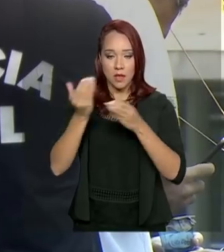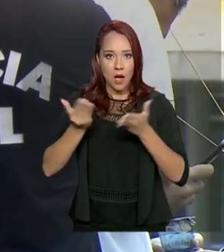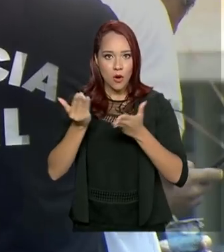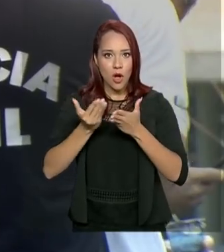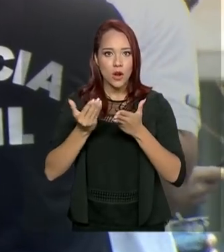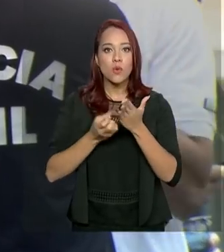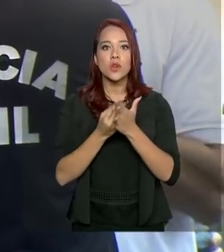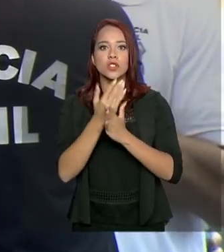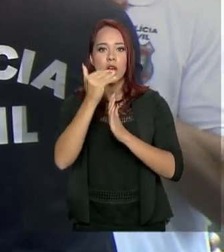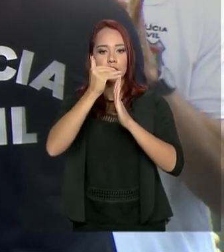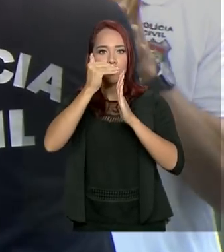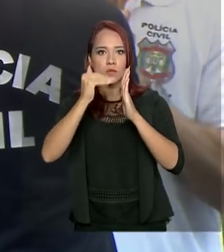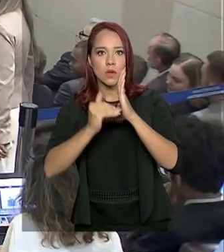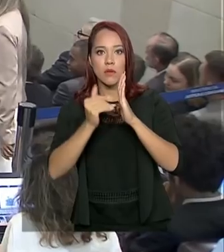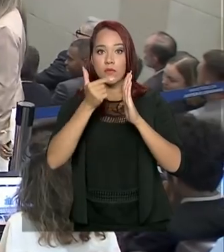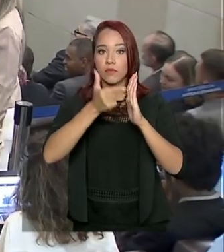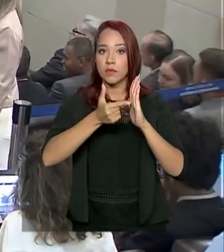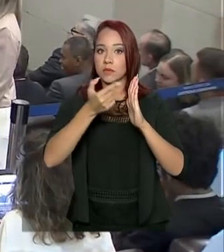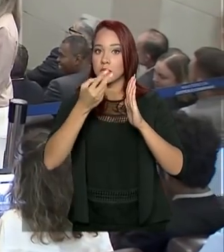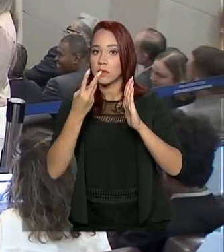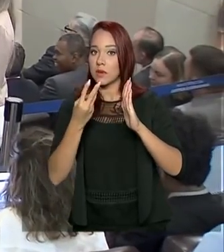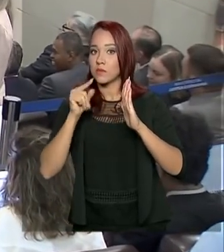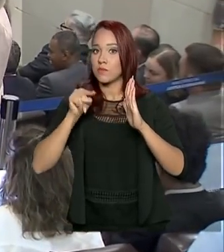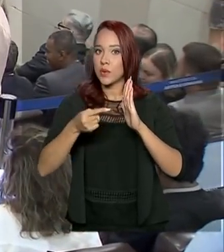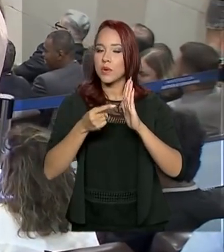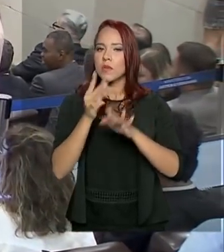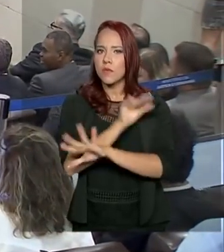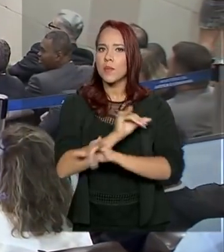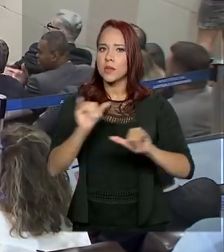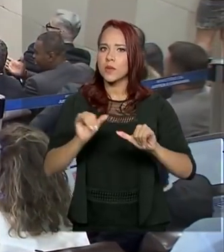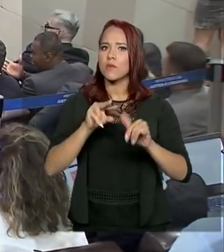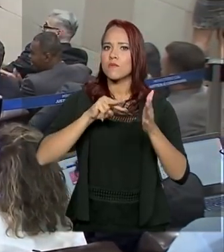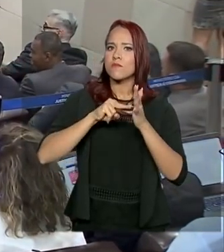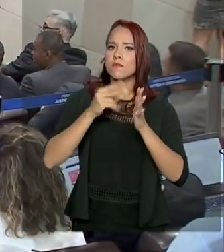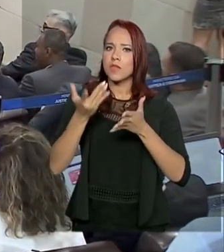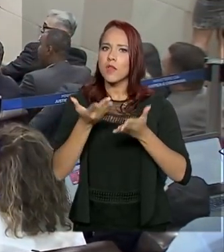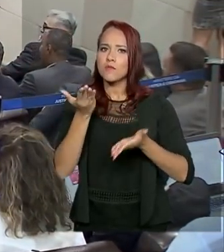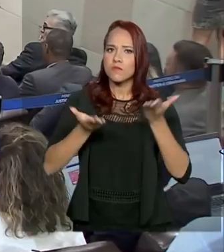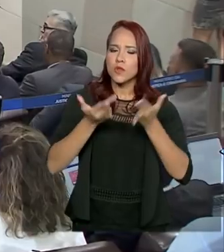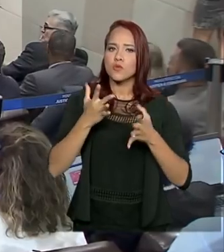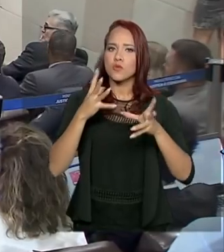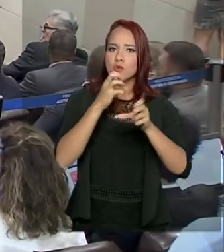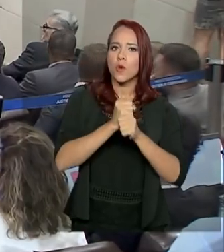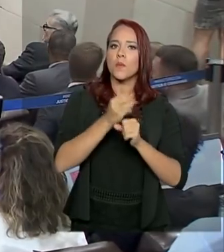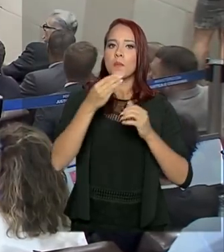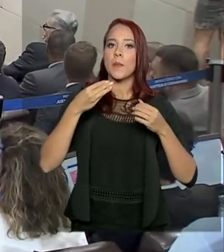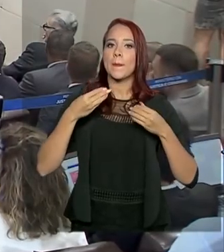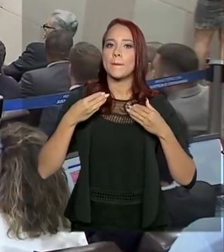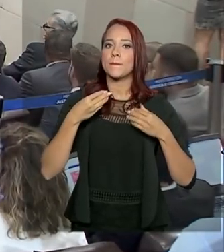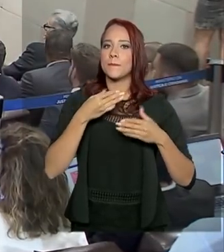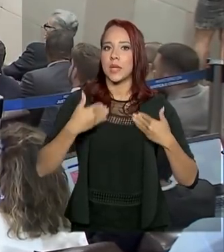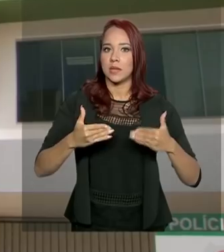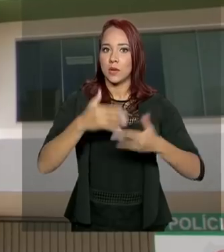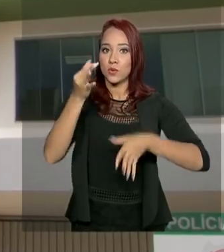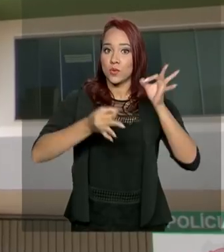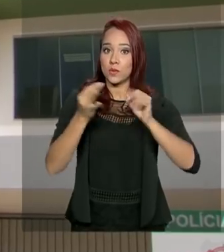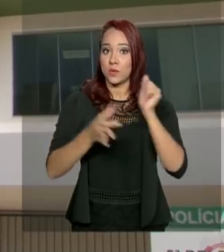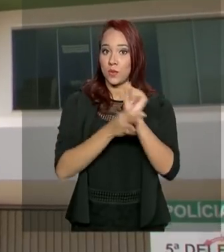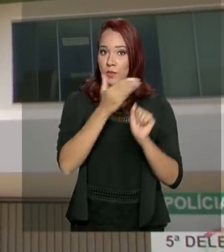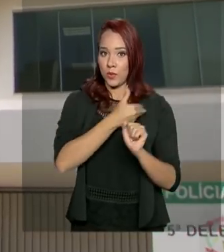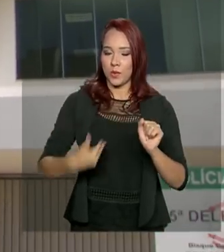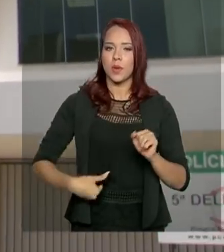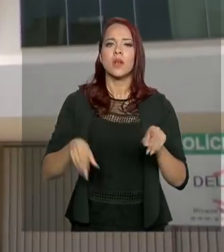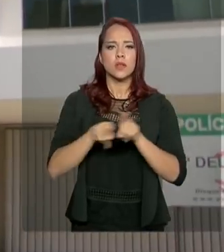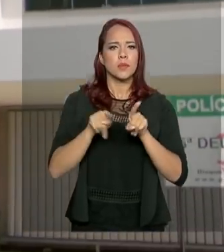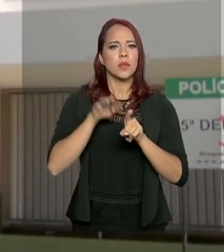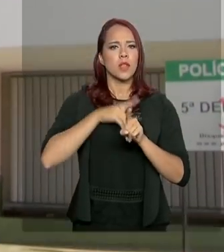caiu para 23 mil. Os dados fazem parte de um balanço dos trabalhos do Ministério da Justiça e Segurança Pública. Também